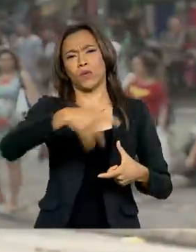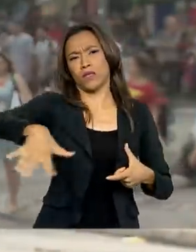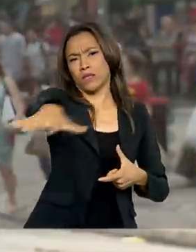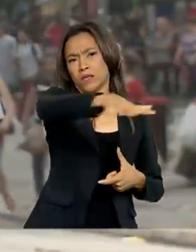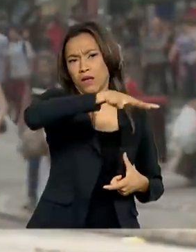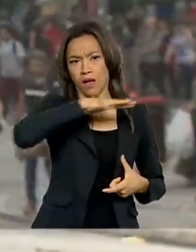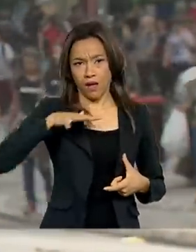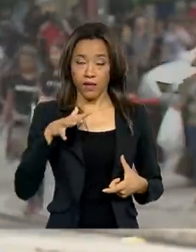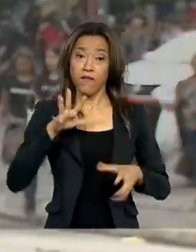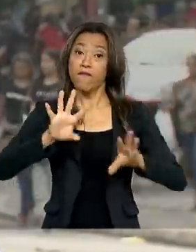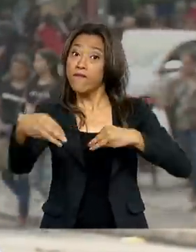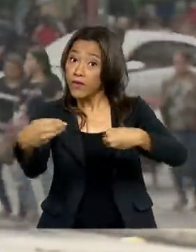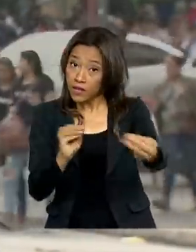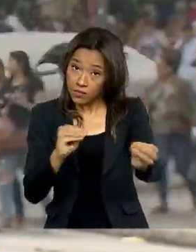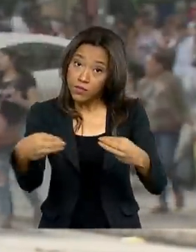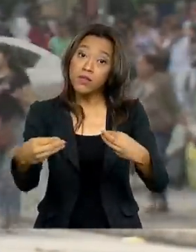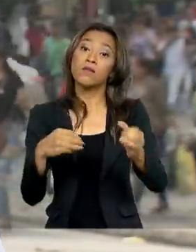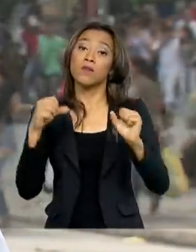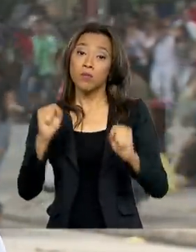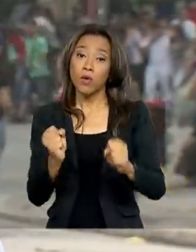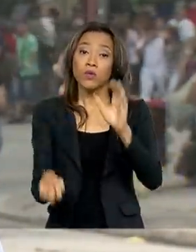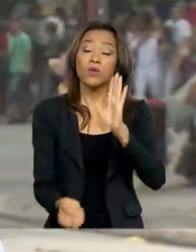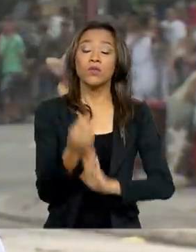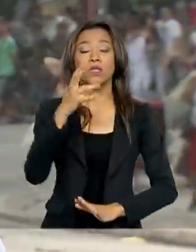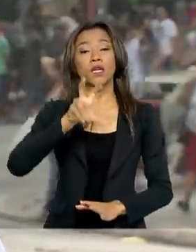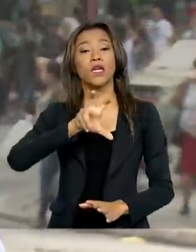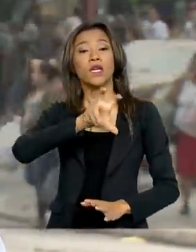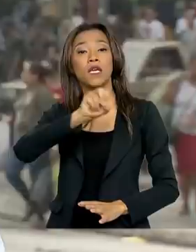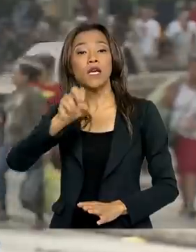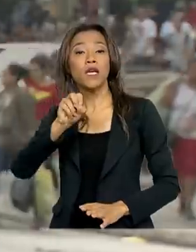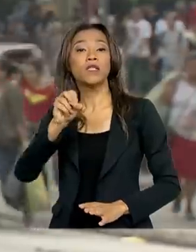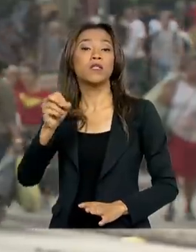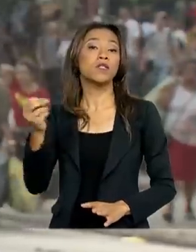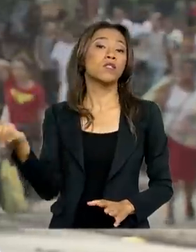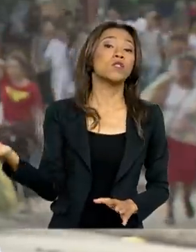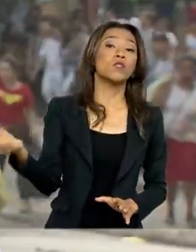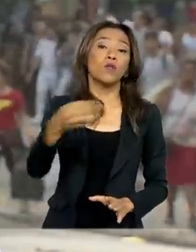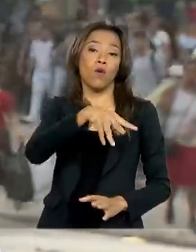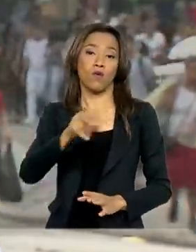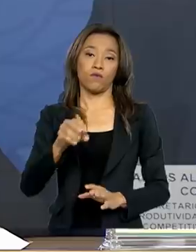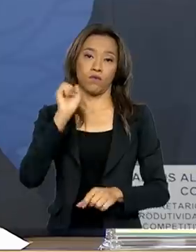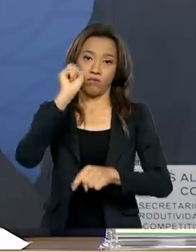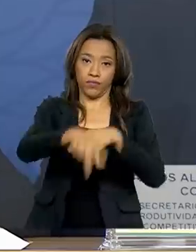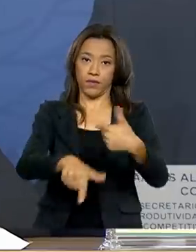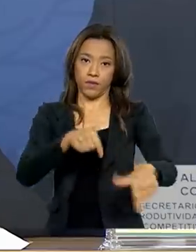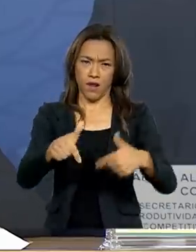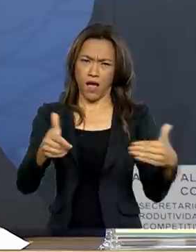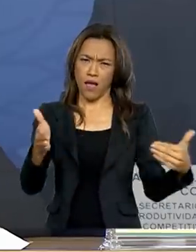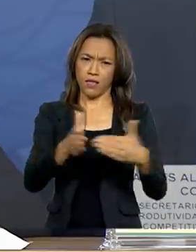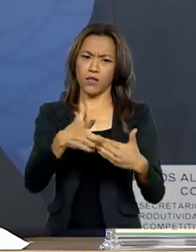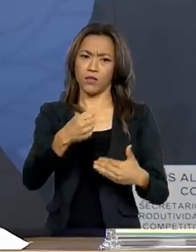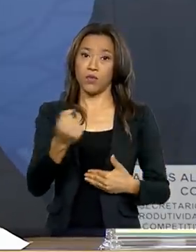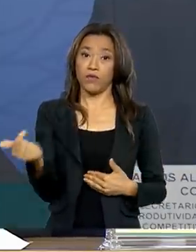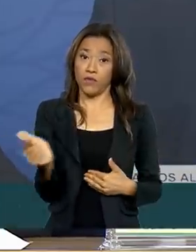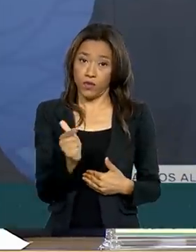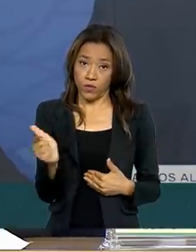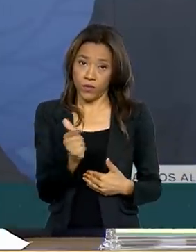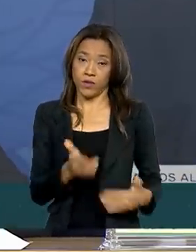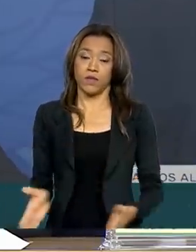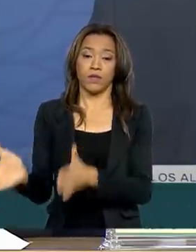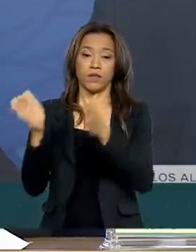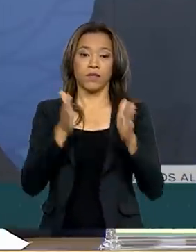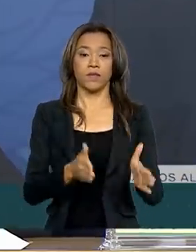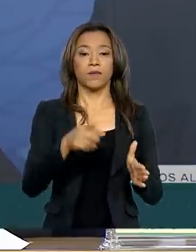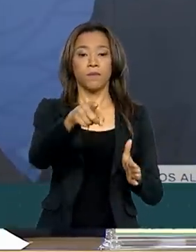Flexibilização que pode gerar 500 mil novos empregos até 2022. Nós tivemos o cuidado de buscarmos